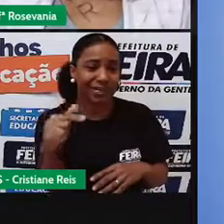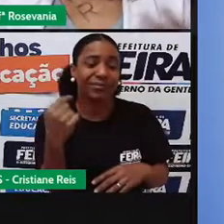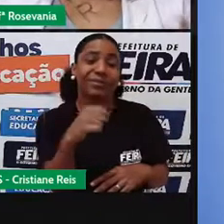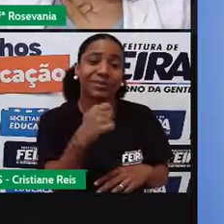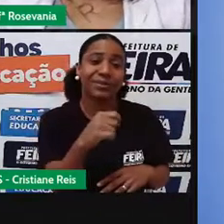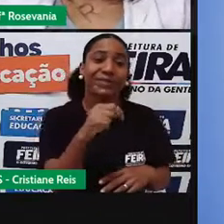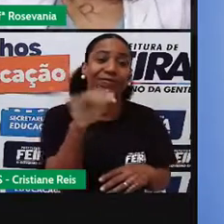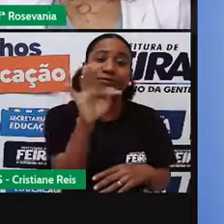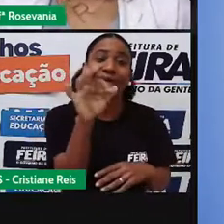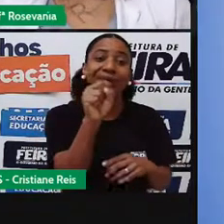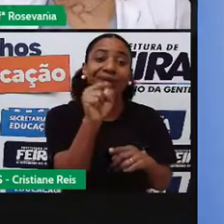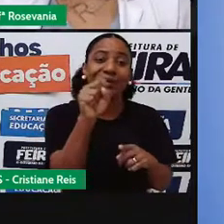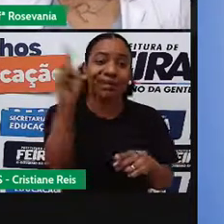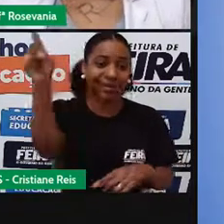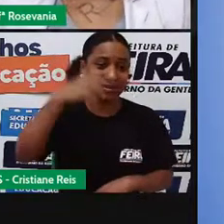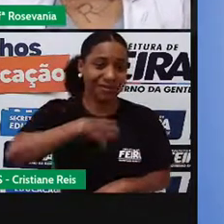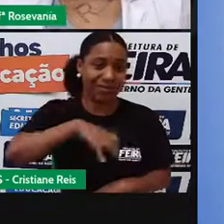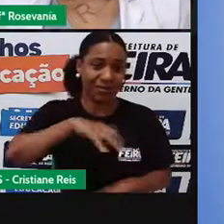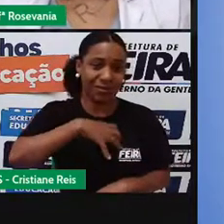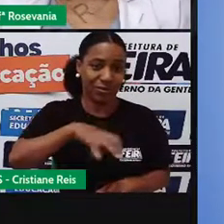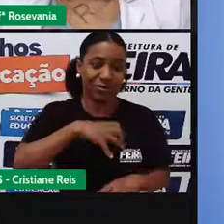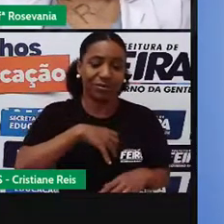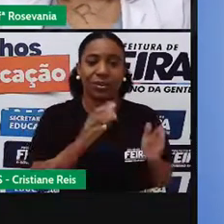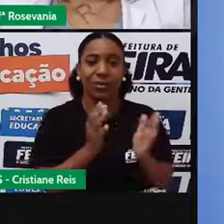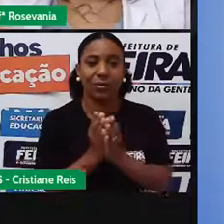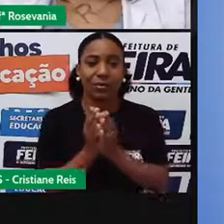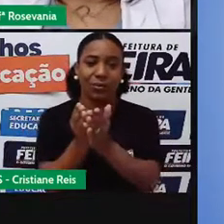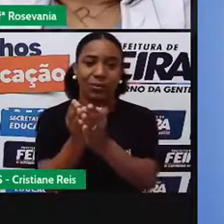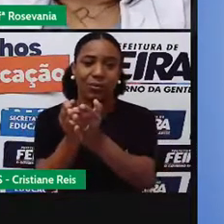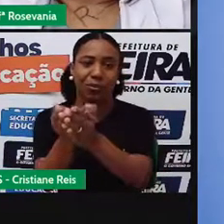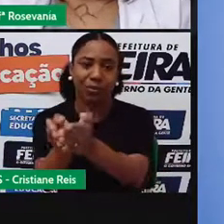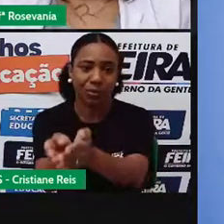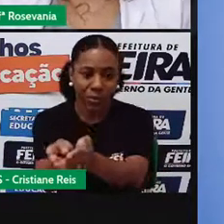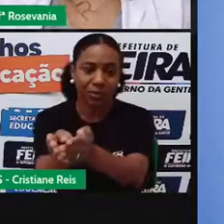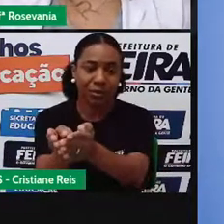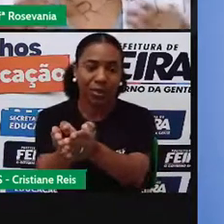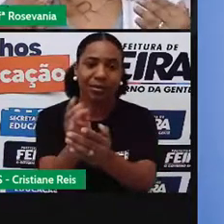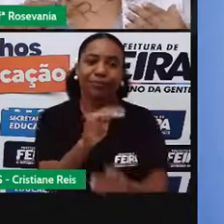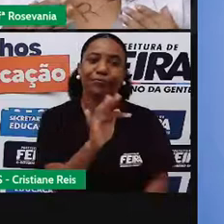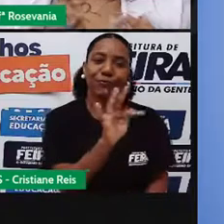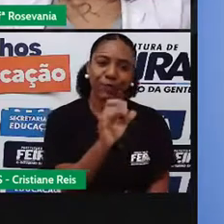se quiser transportar alguma coisa, né, através da via portuária. Então, na realidade,